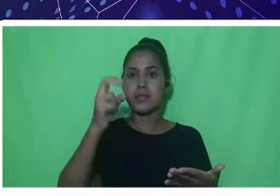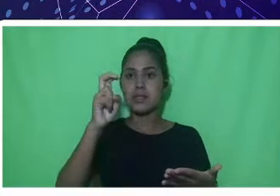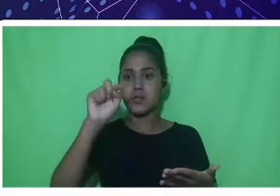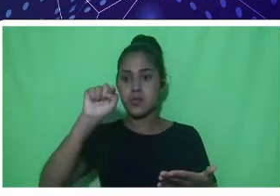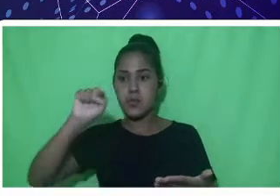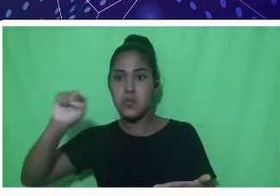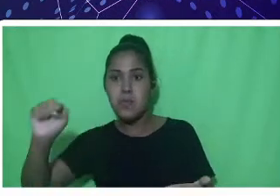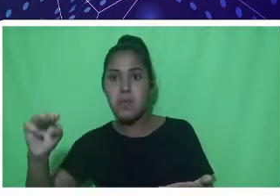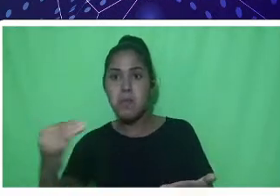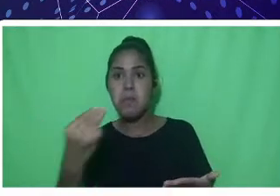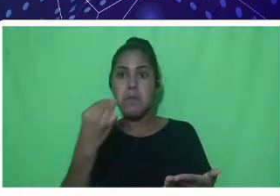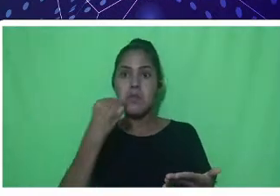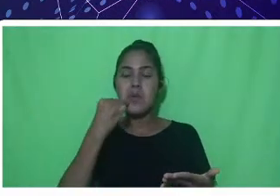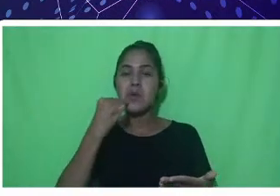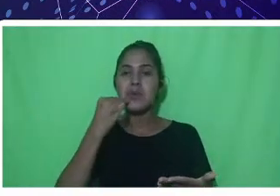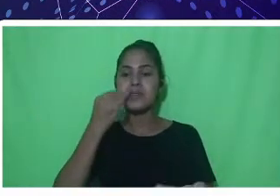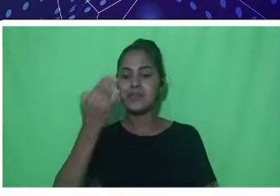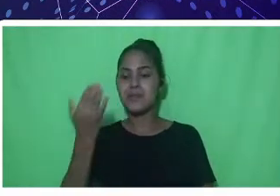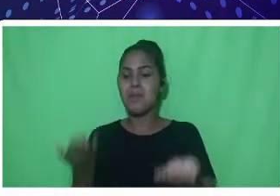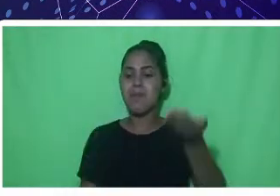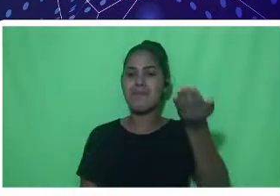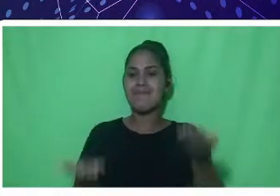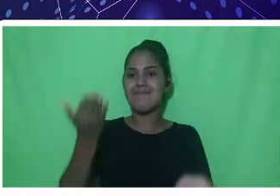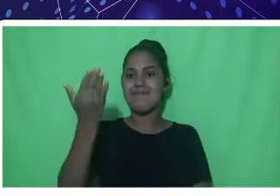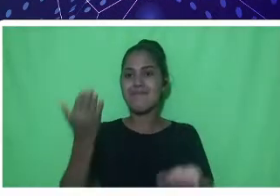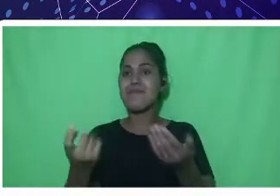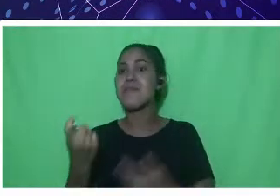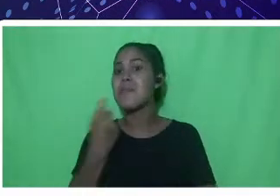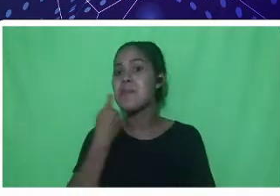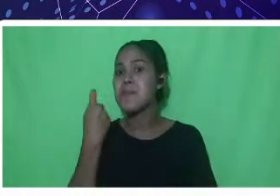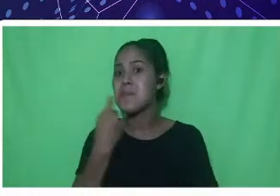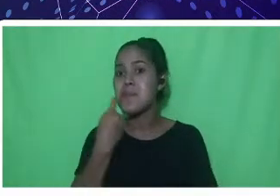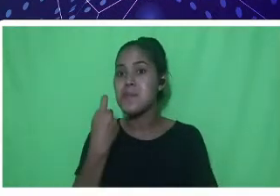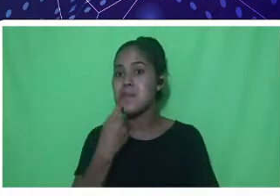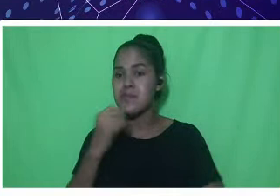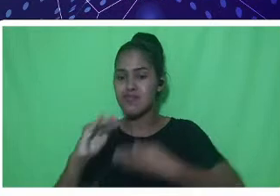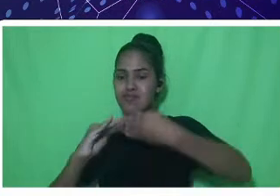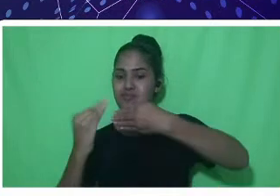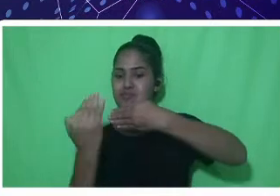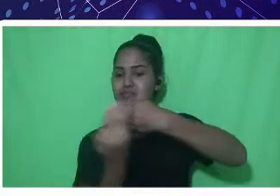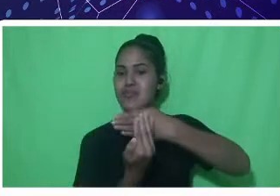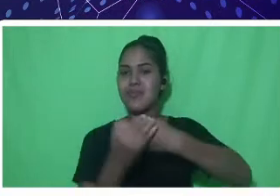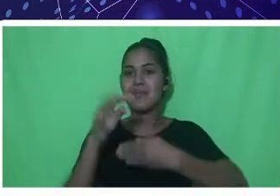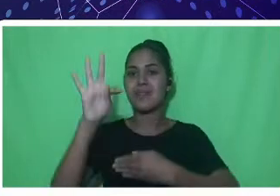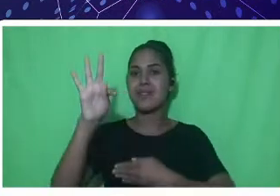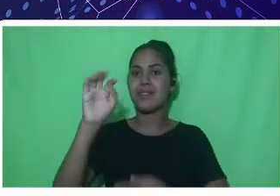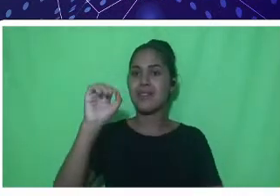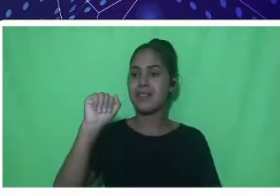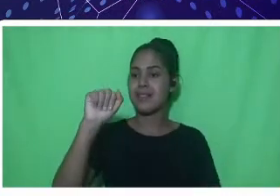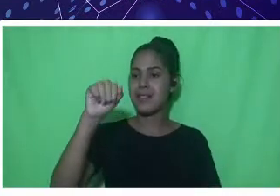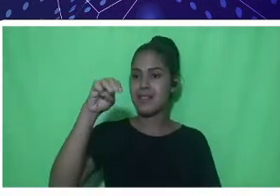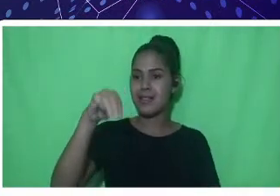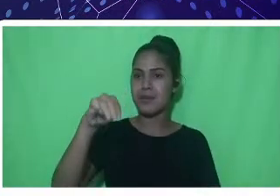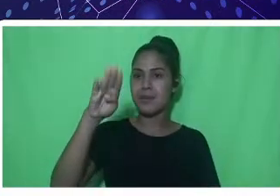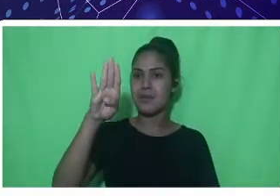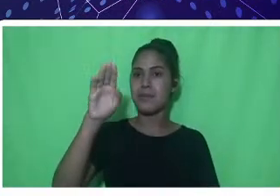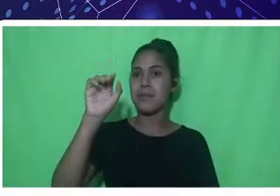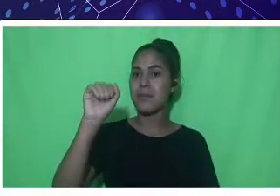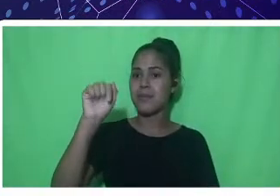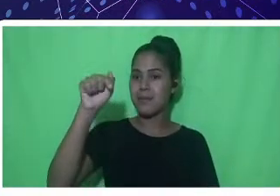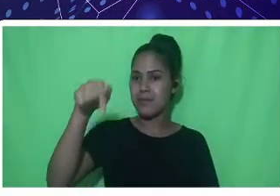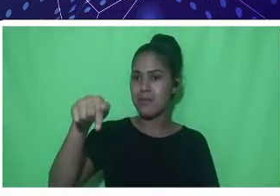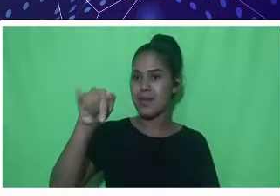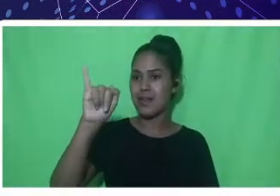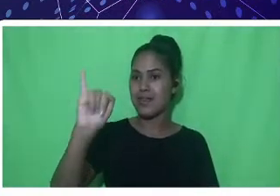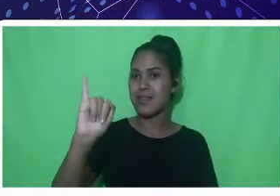toneladas de tambaqui foram produzidos no estado. Isso é muito, é pouco, é bastante coisa, mas pode crescer ainda